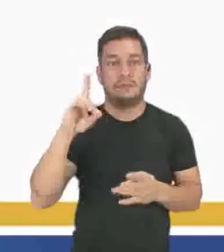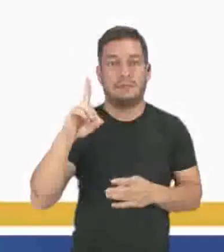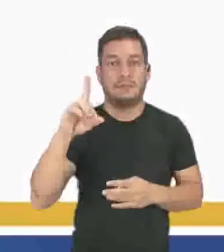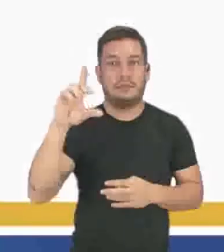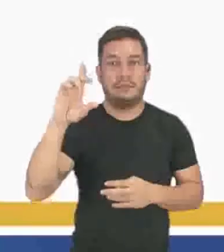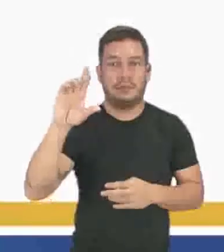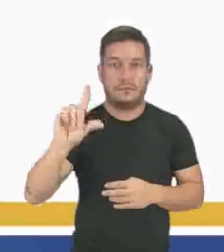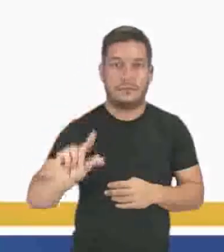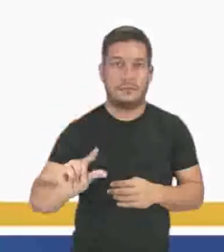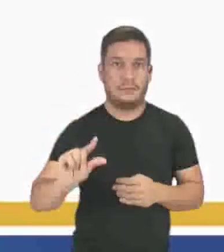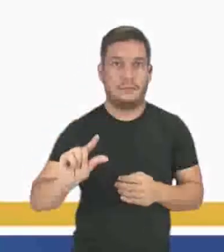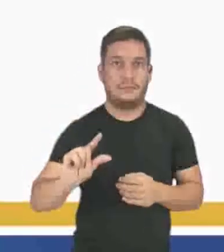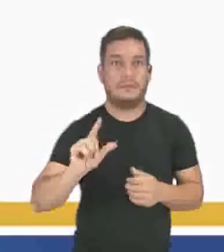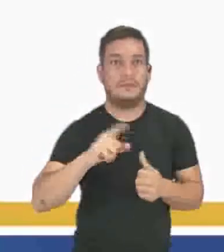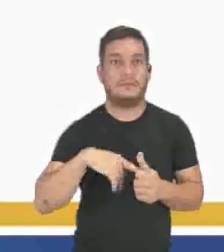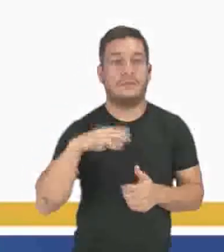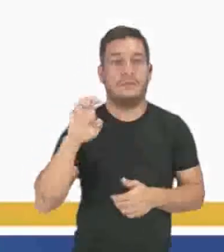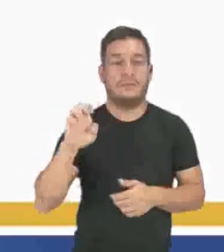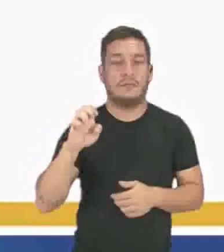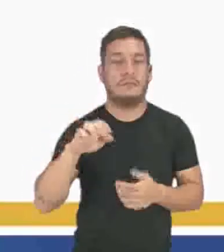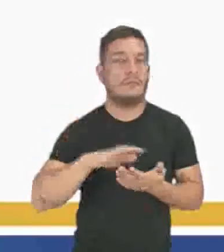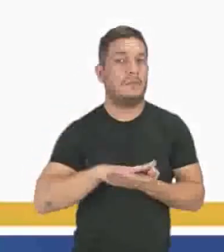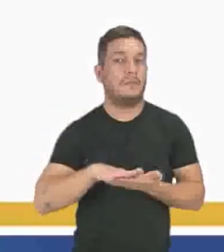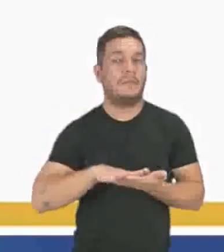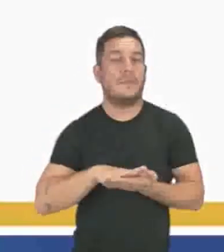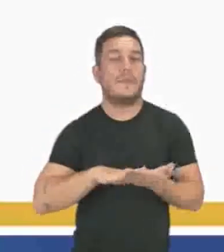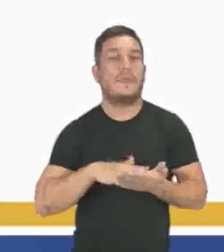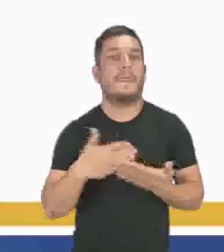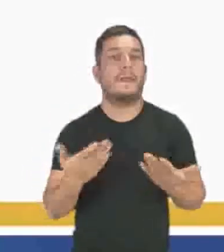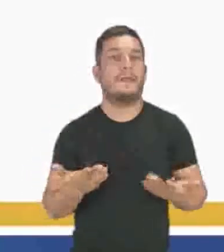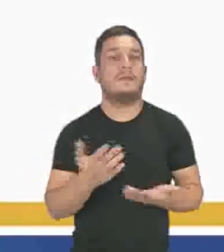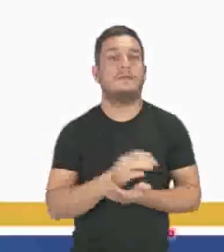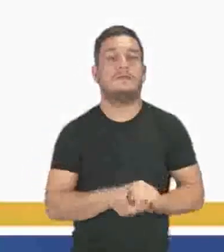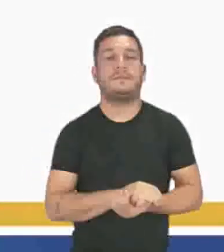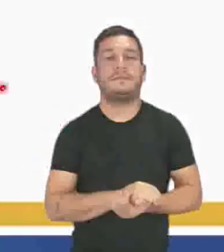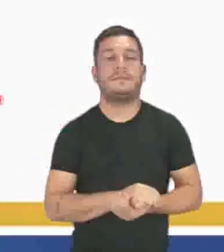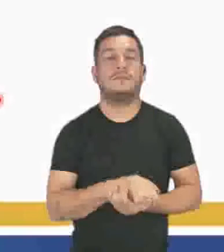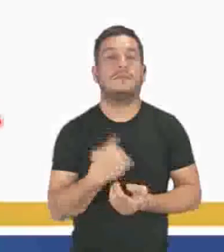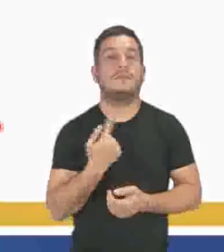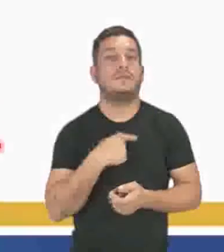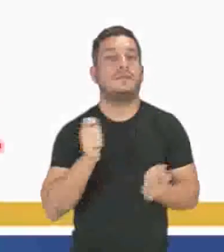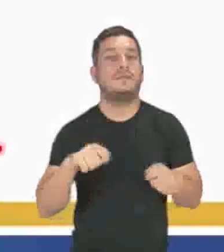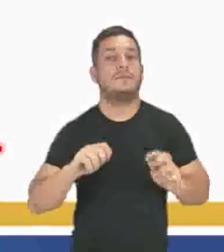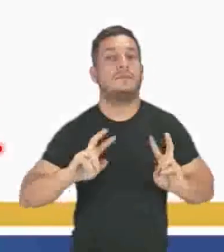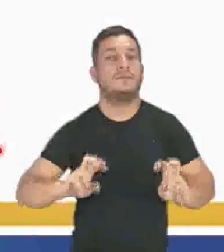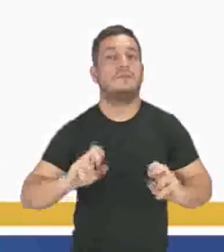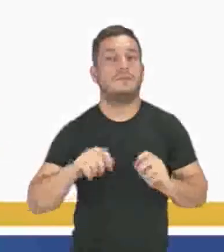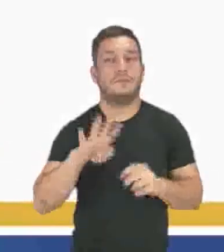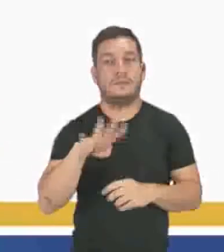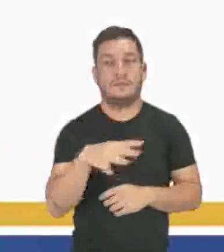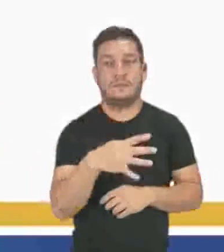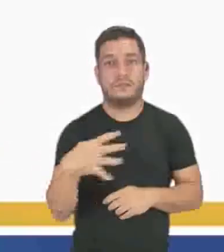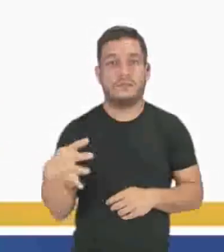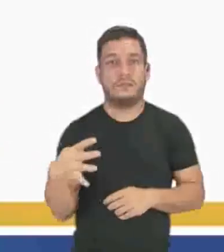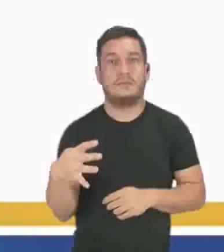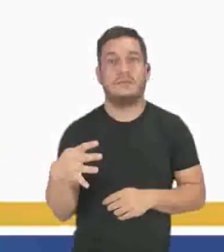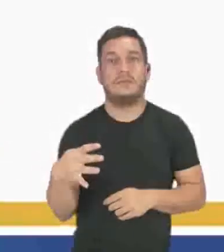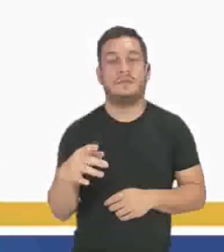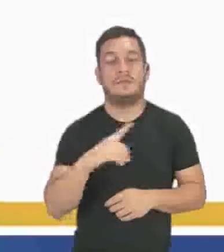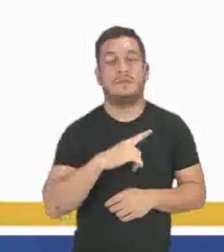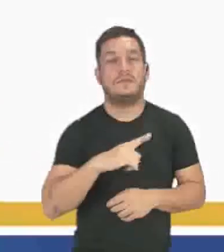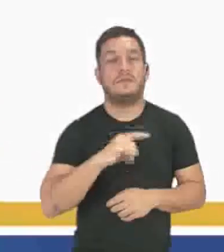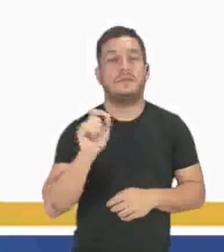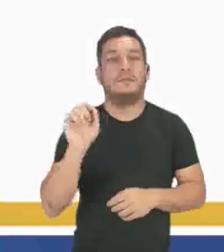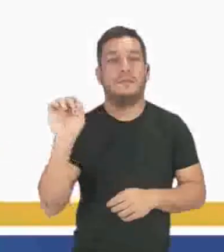Letra D, diminui? Ou nenhuma das alternativas. Então, o que a gente pode observar aqui na tabela? Nós